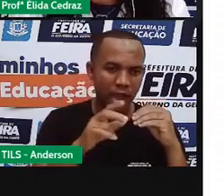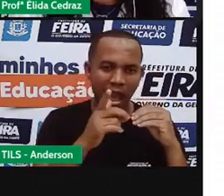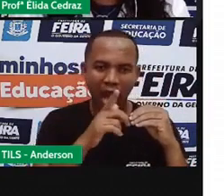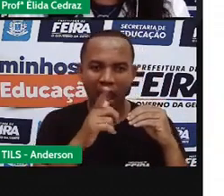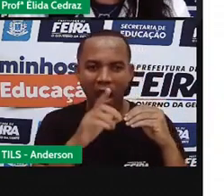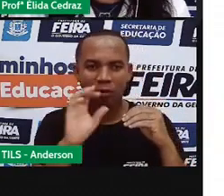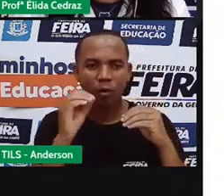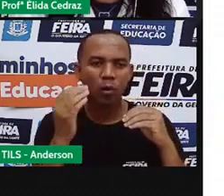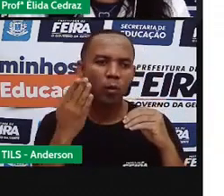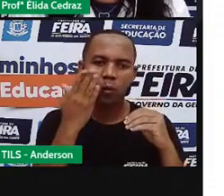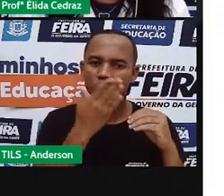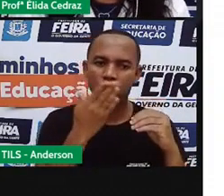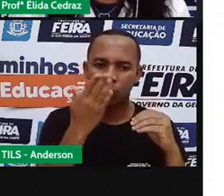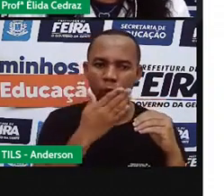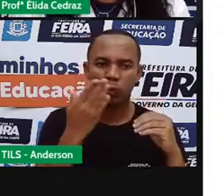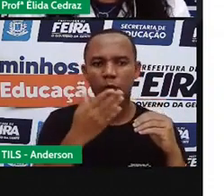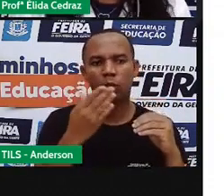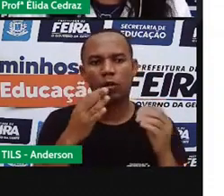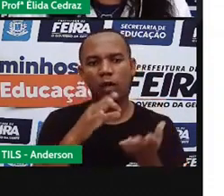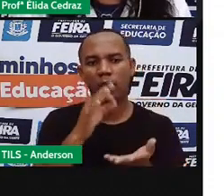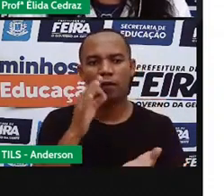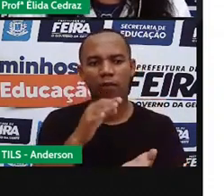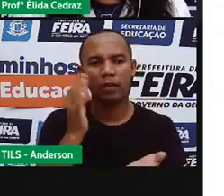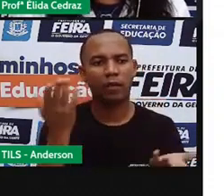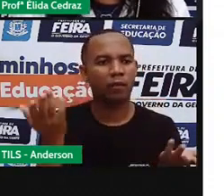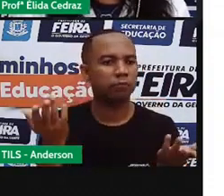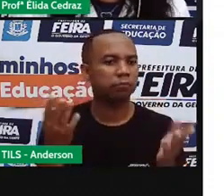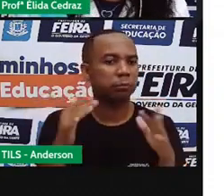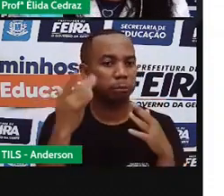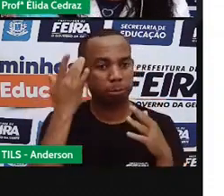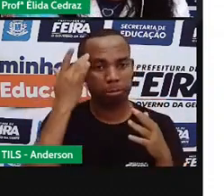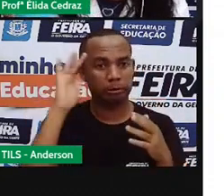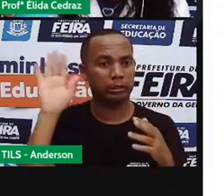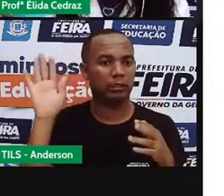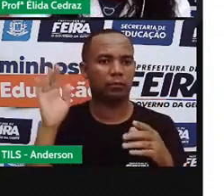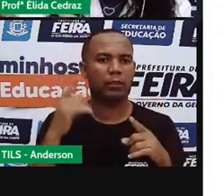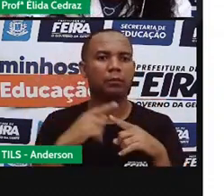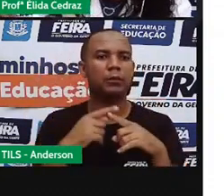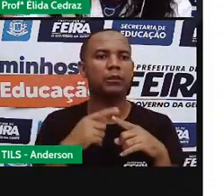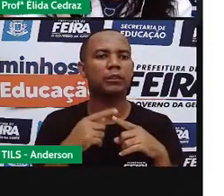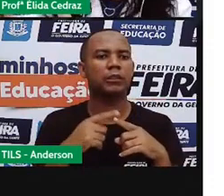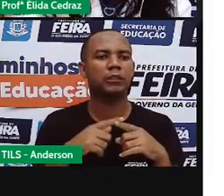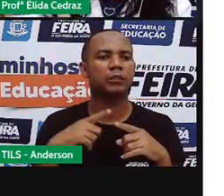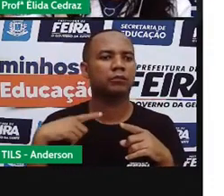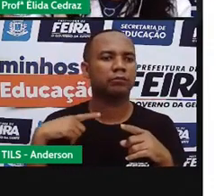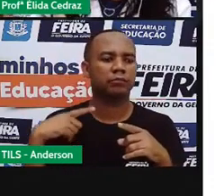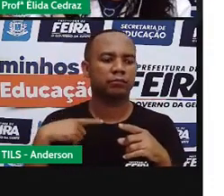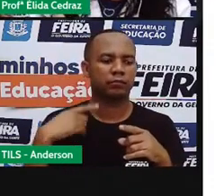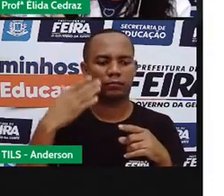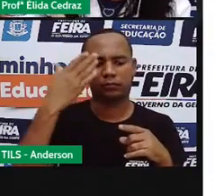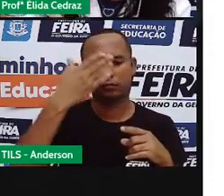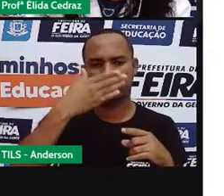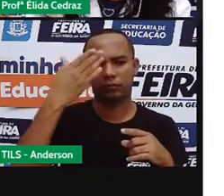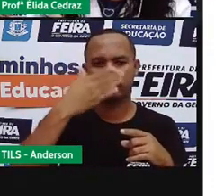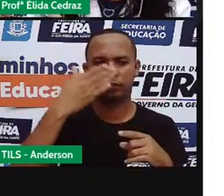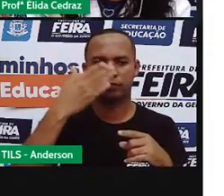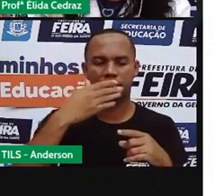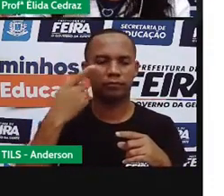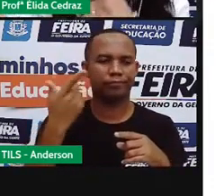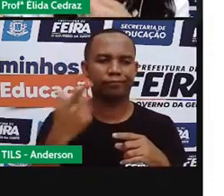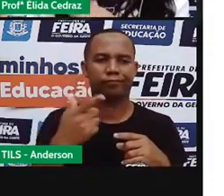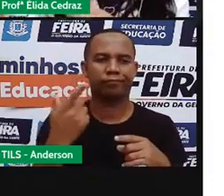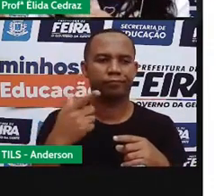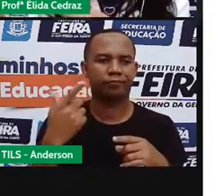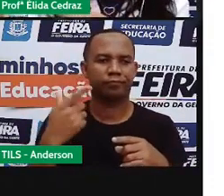se tá tomando suco, se tá tomando chá, se tá tomando café. Por quê? Porque não passa luz nesse material,